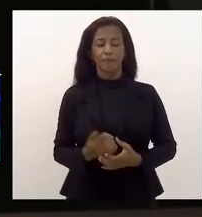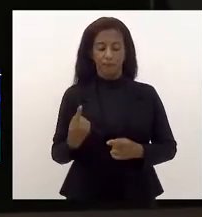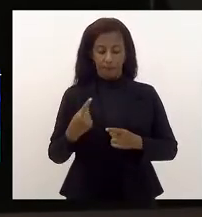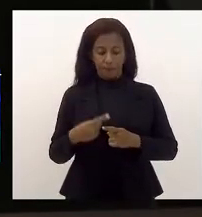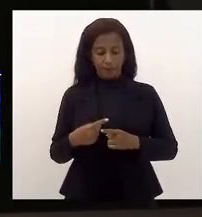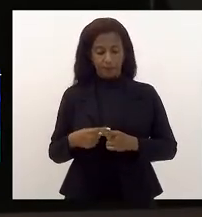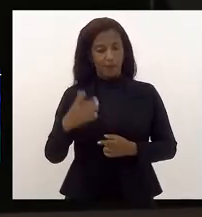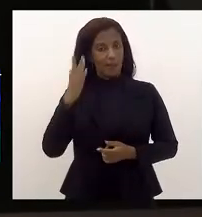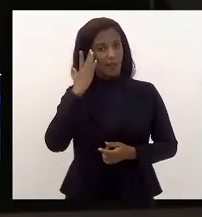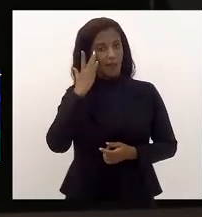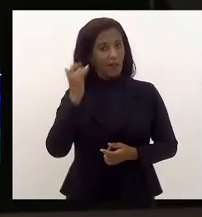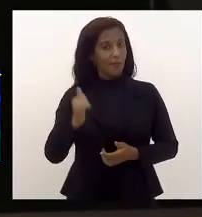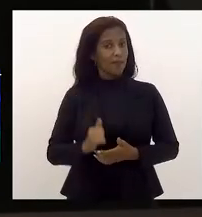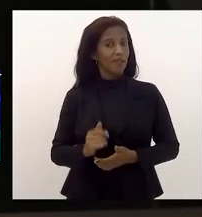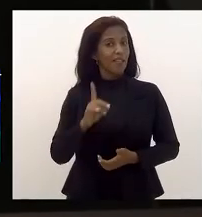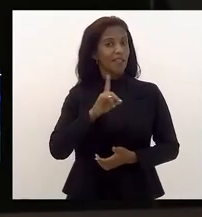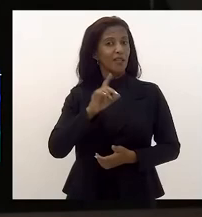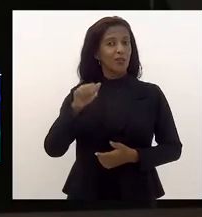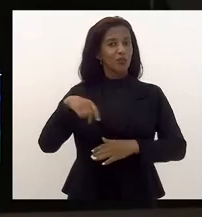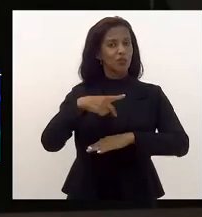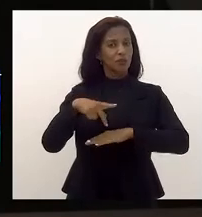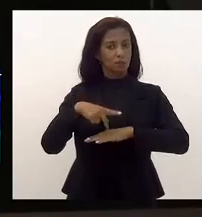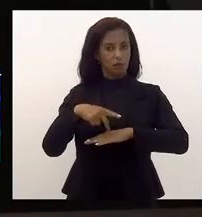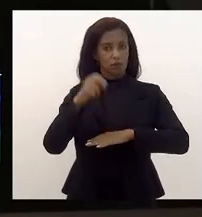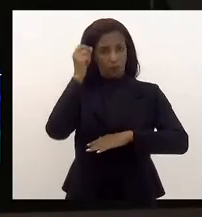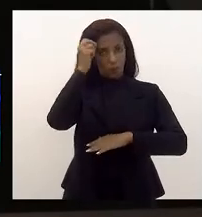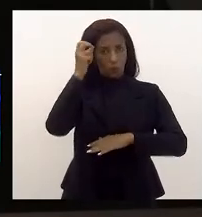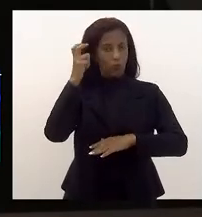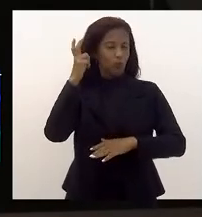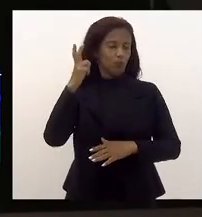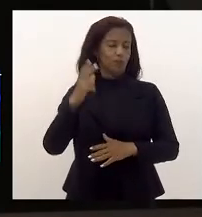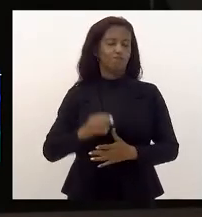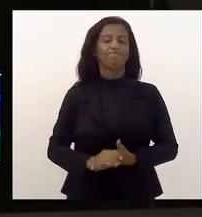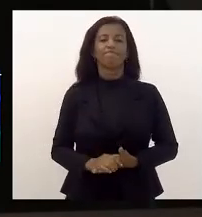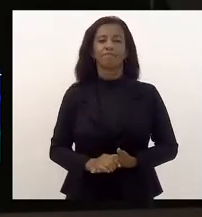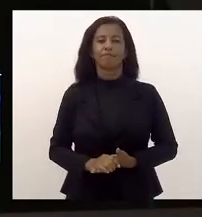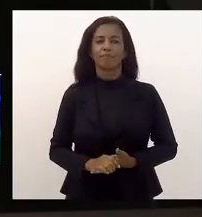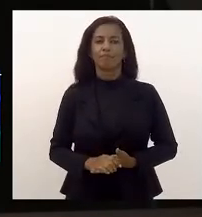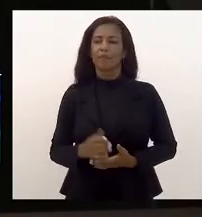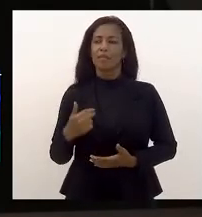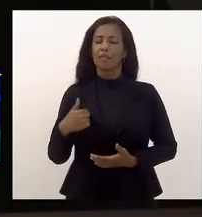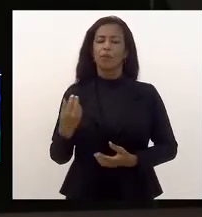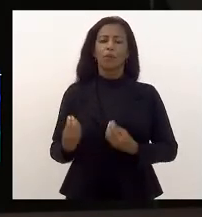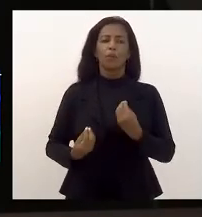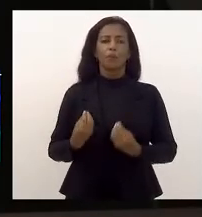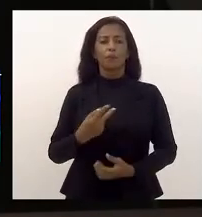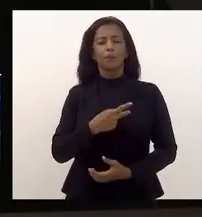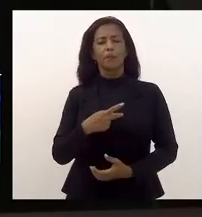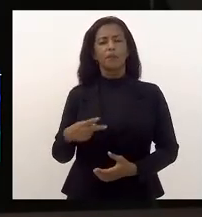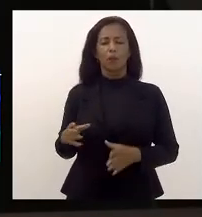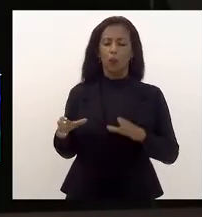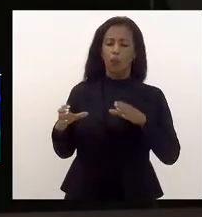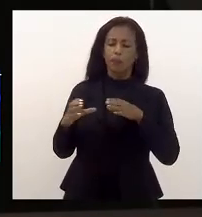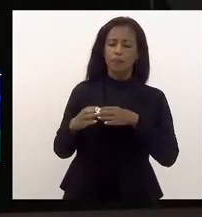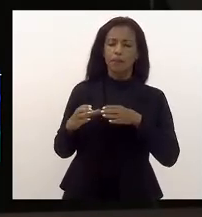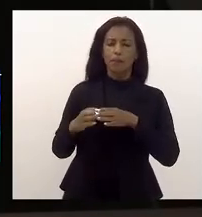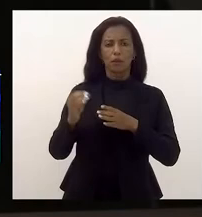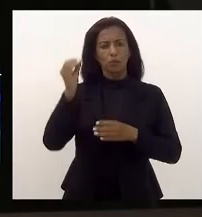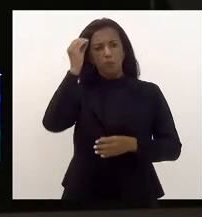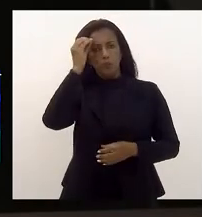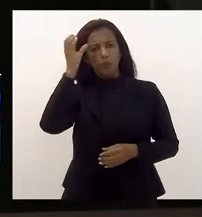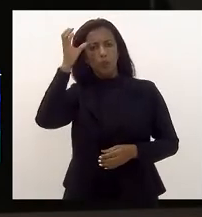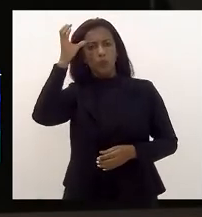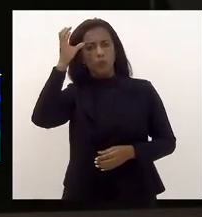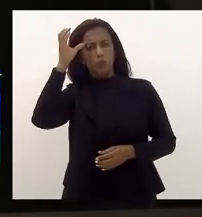amanhã é o Dia Nacional da Cultura. E eu, como presidente da Comissão de Cultura da Assembleia